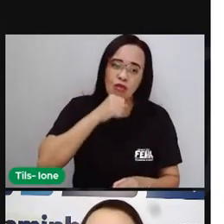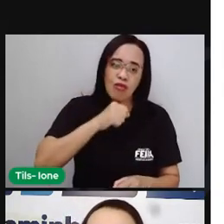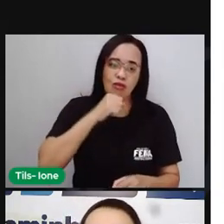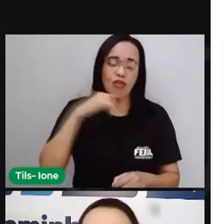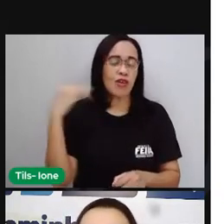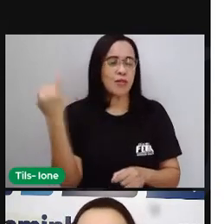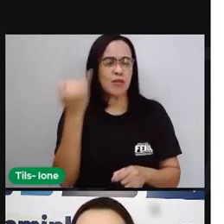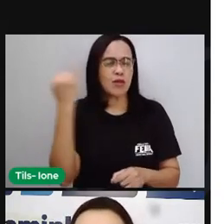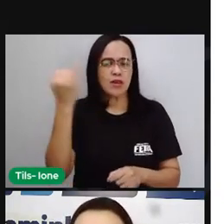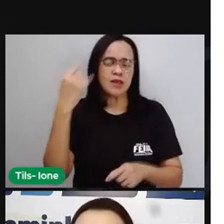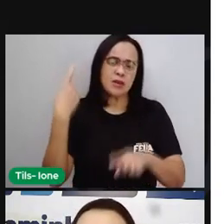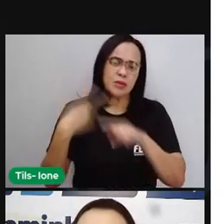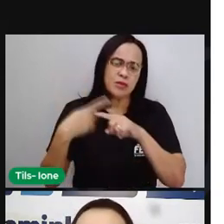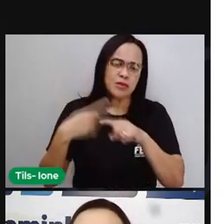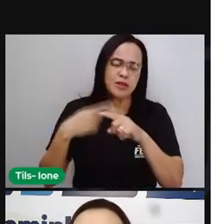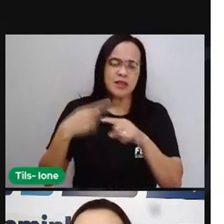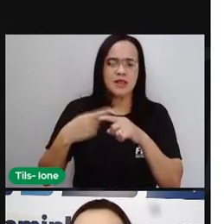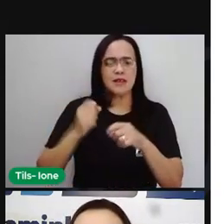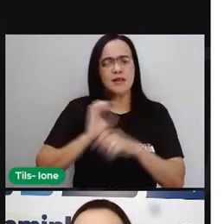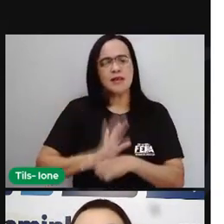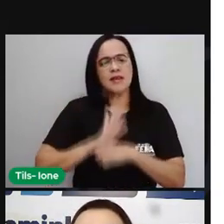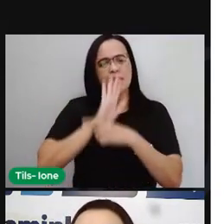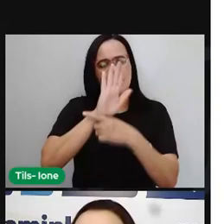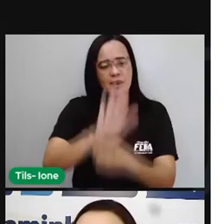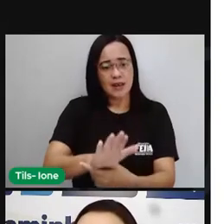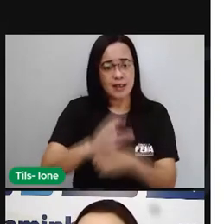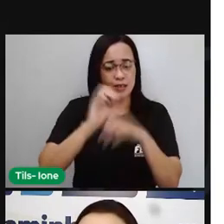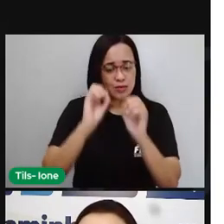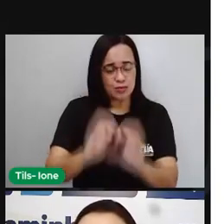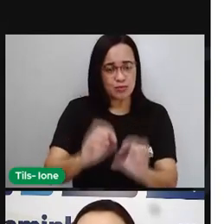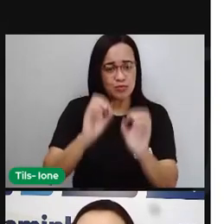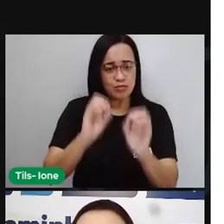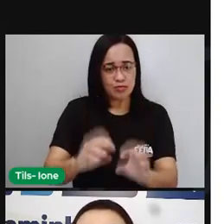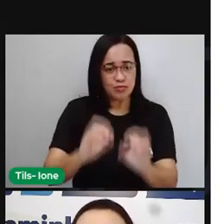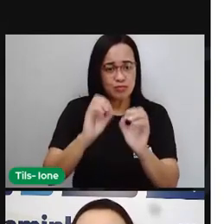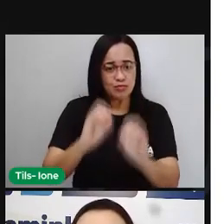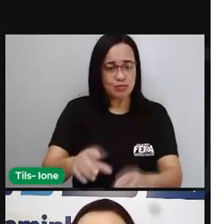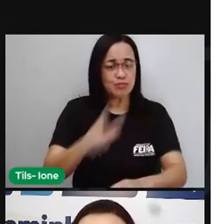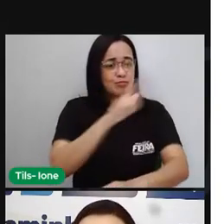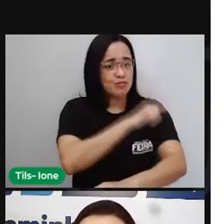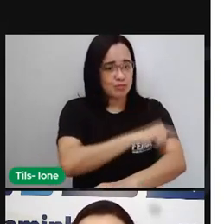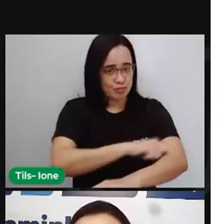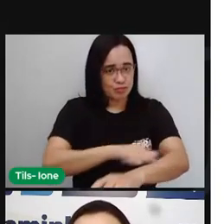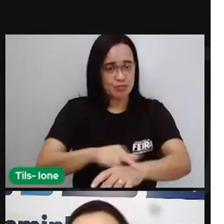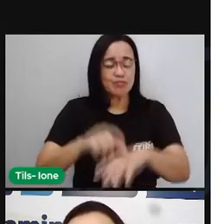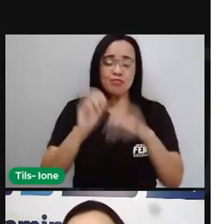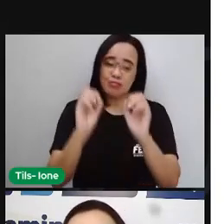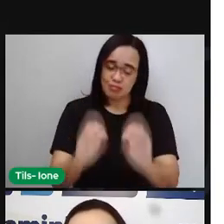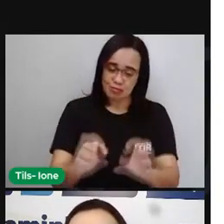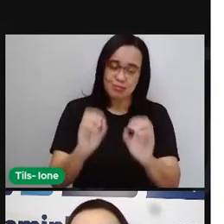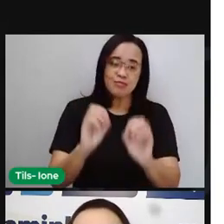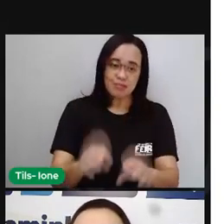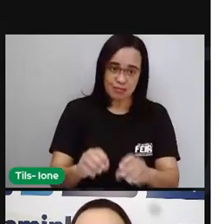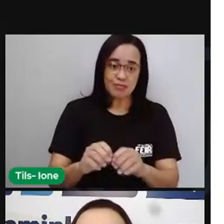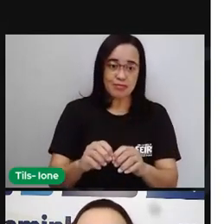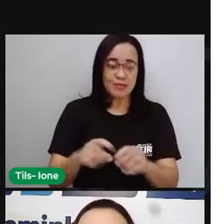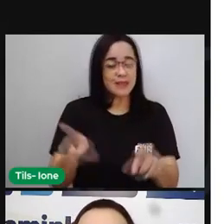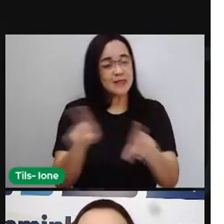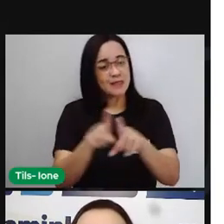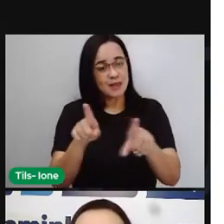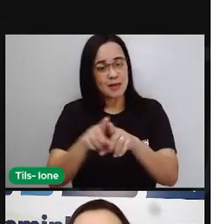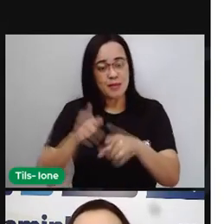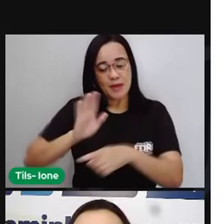criação, na sua educação. Então, normalmente, são pessoas aí muito envolvidas, não é? Com a vida da gente